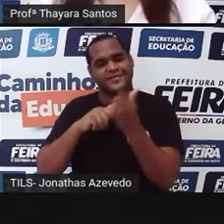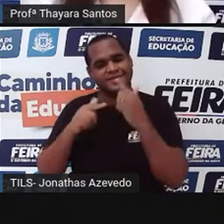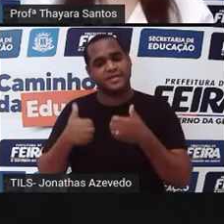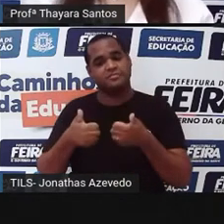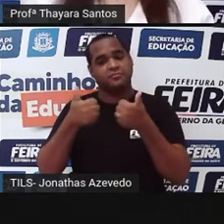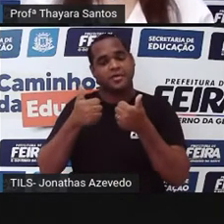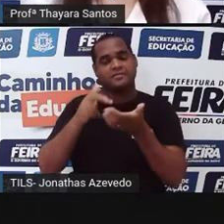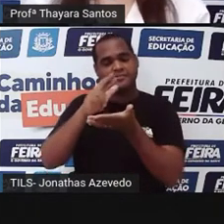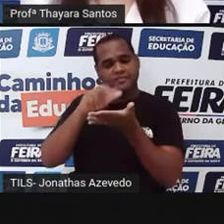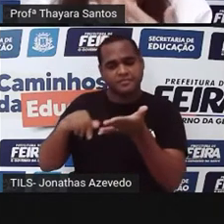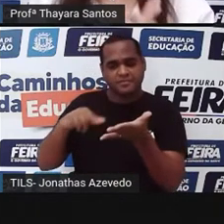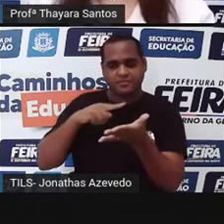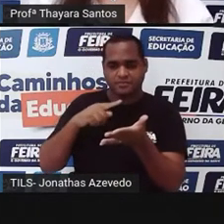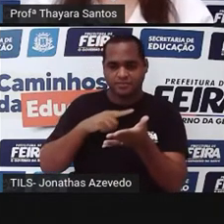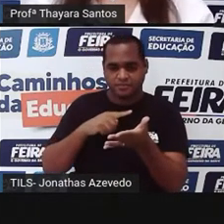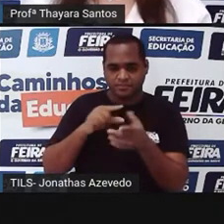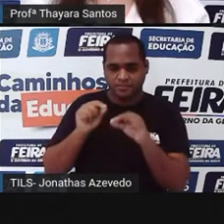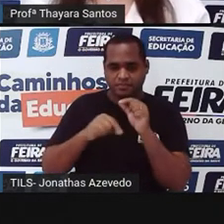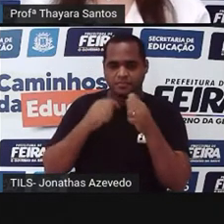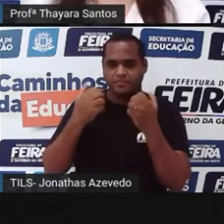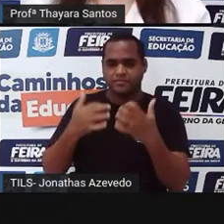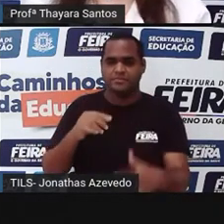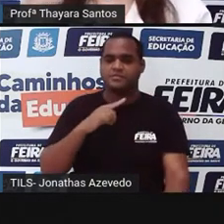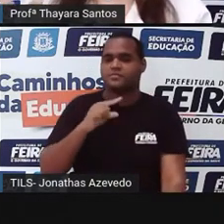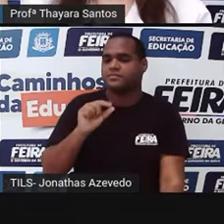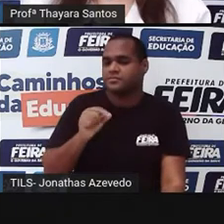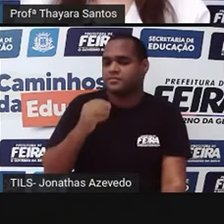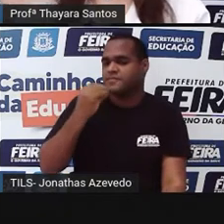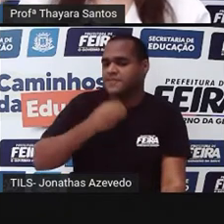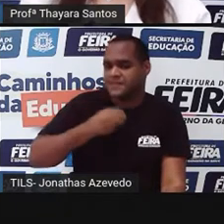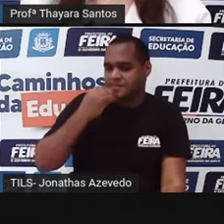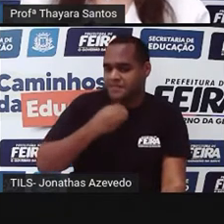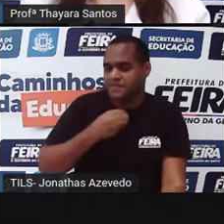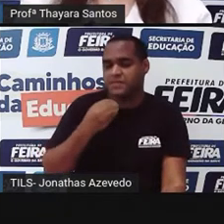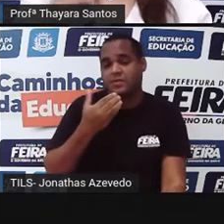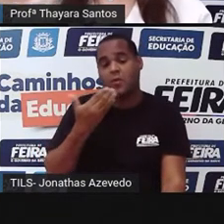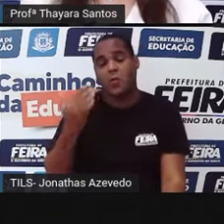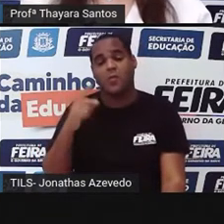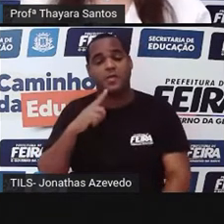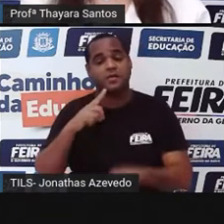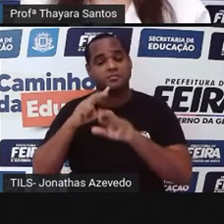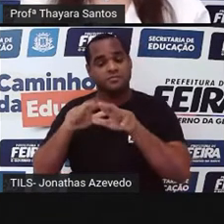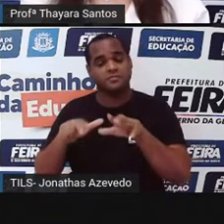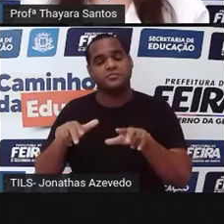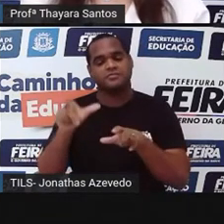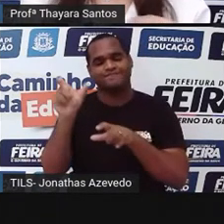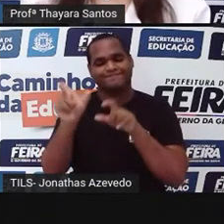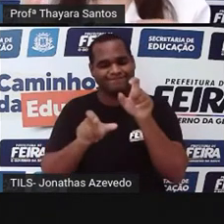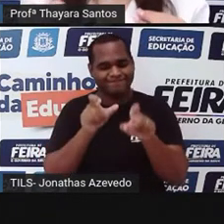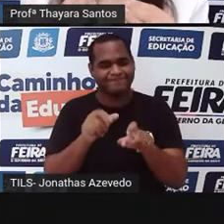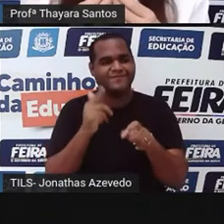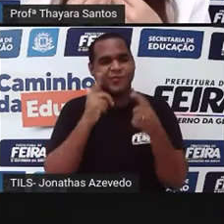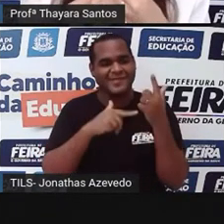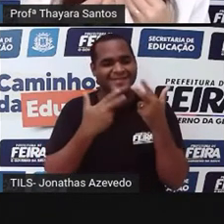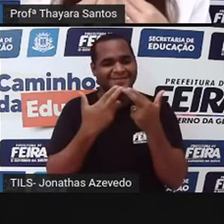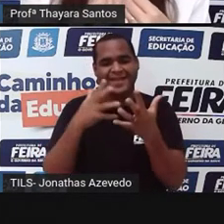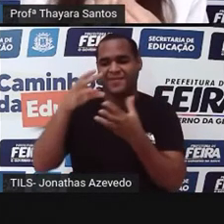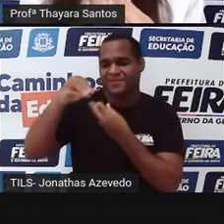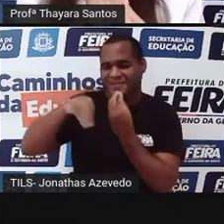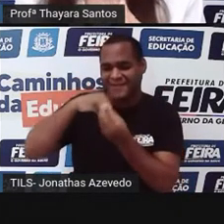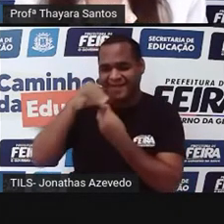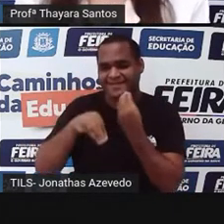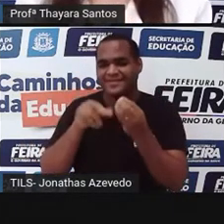mais nutrientes, aproveitar melhor aqueles nutrientes ou ter algumas características ali, a gente consegue hoje mesclar